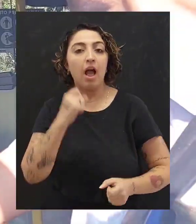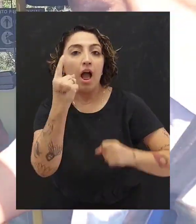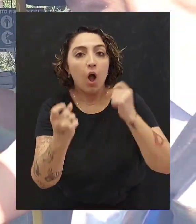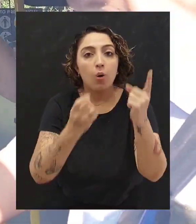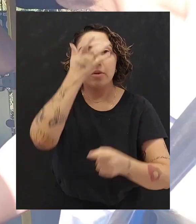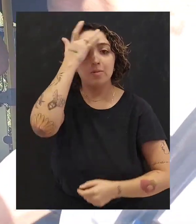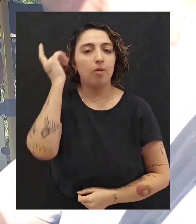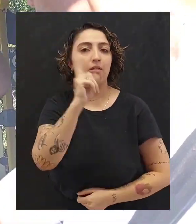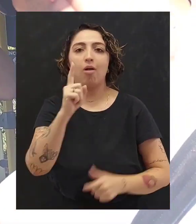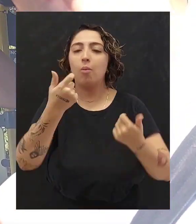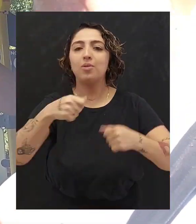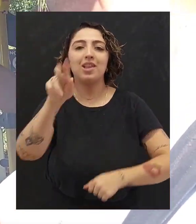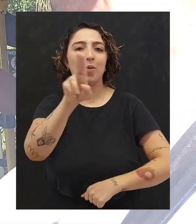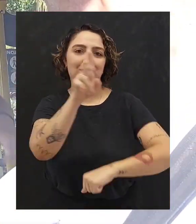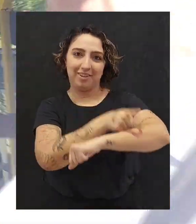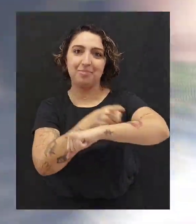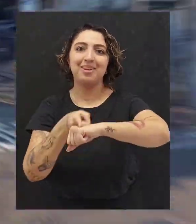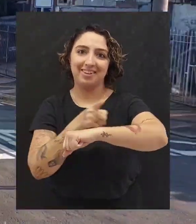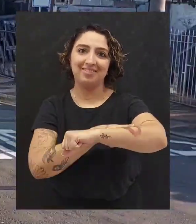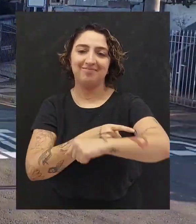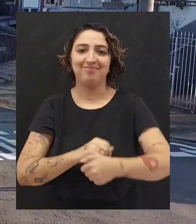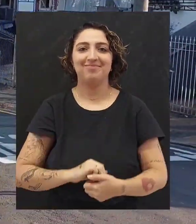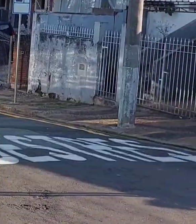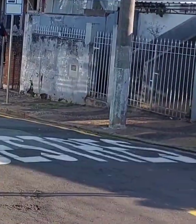Algumas pessoas não precisam usar bengala.